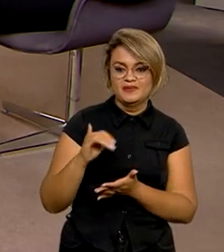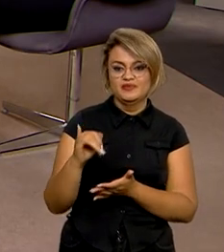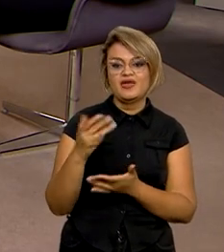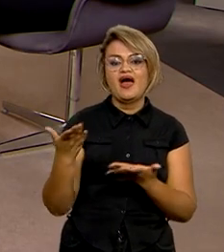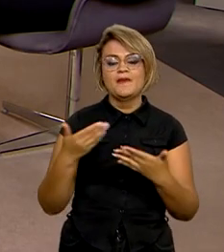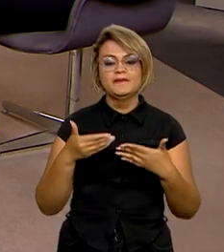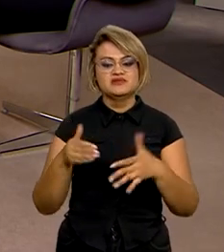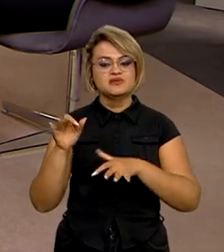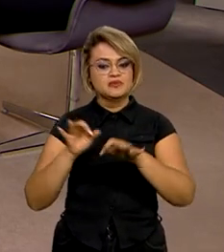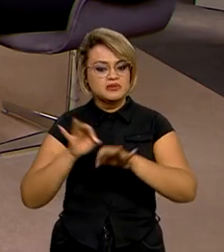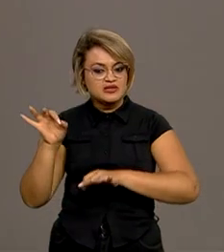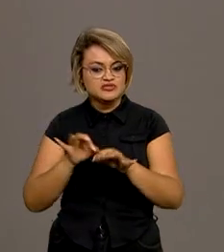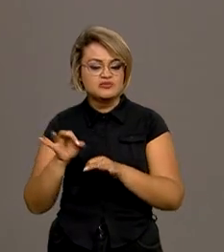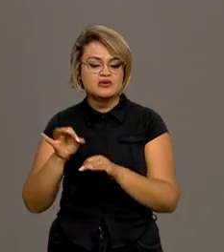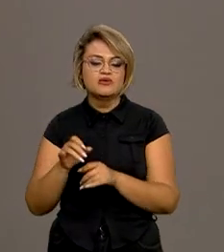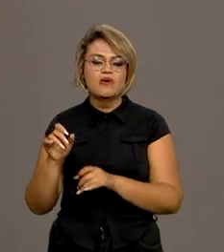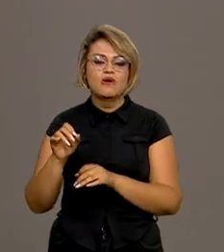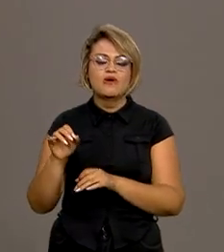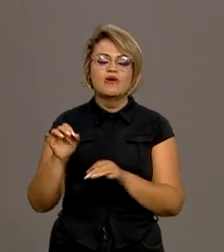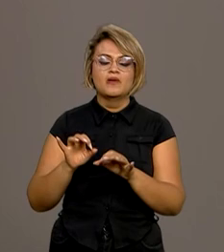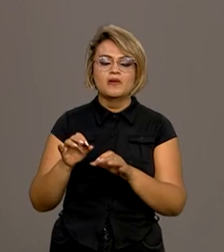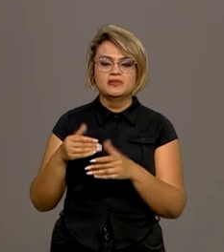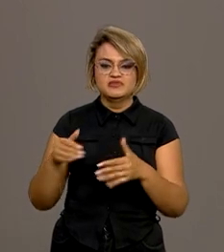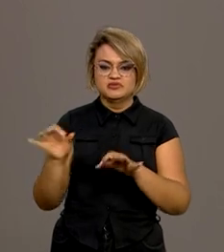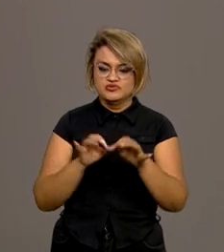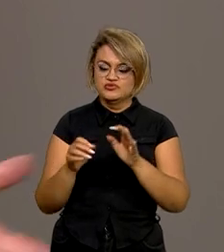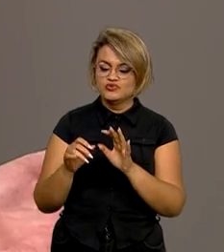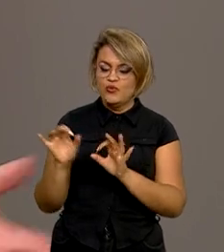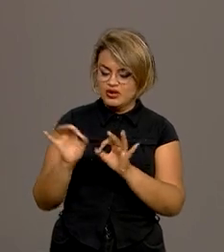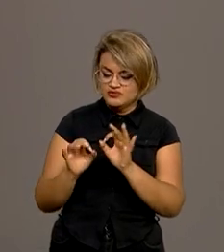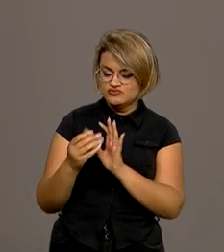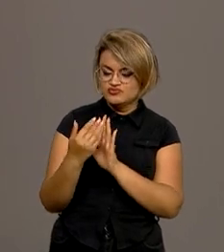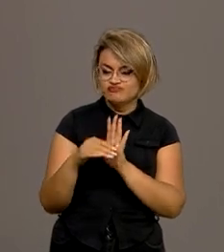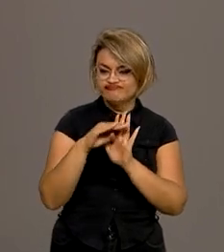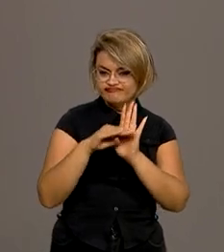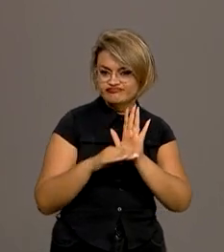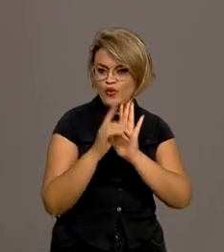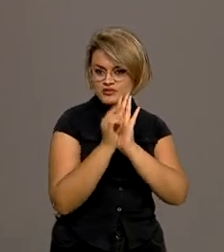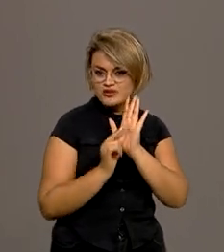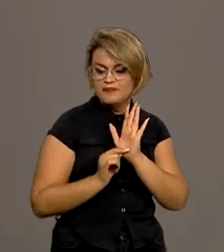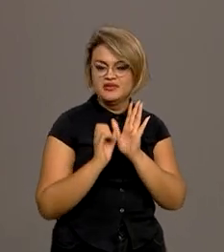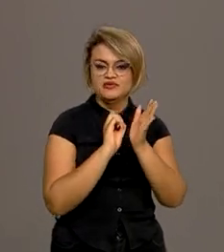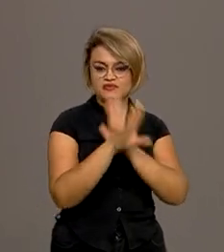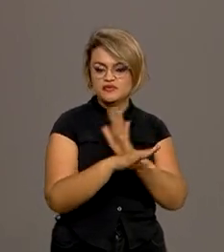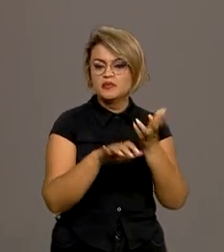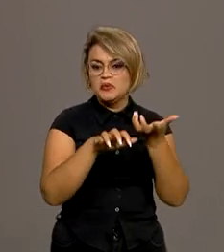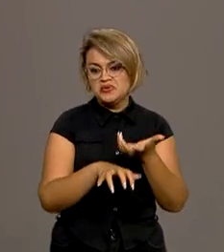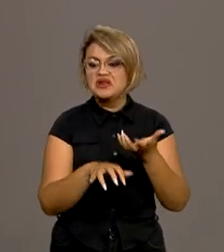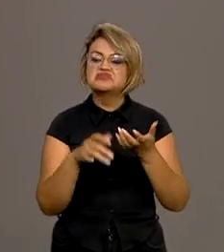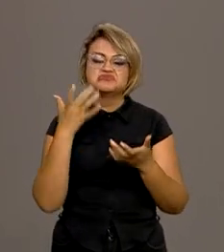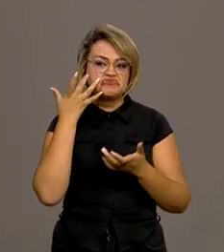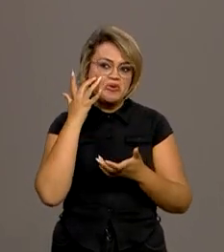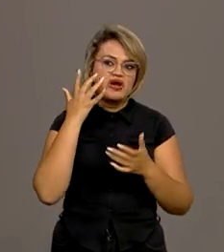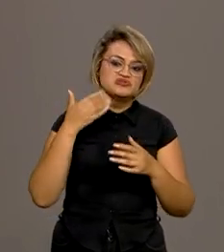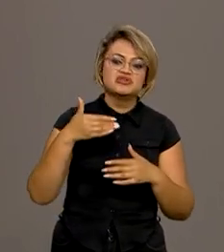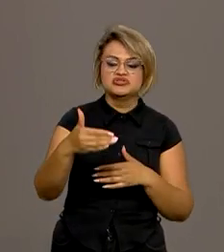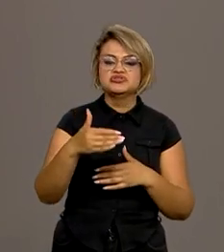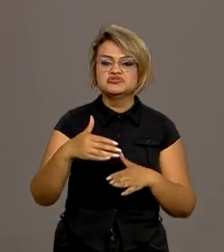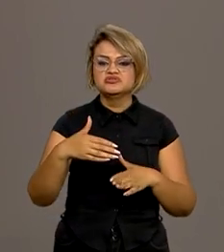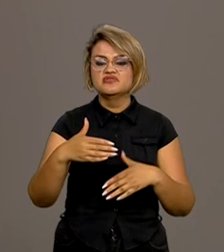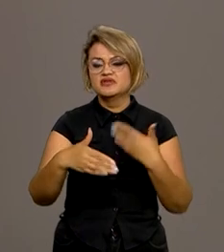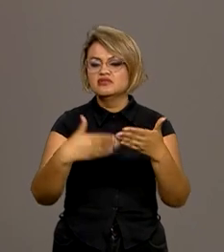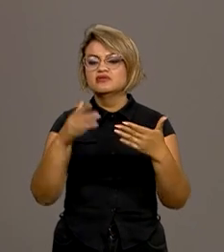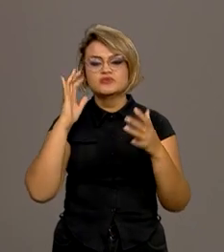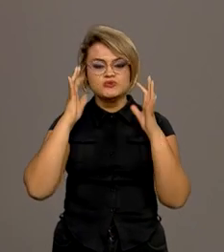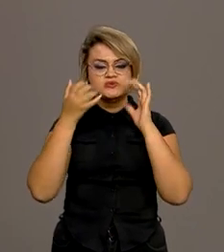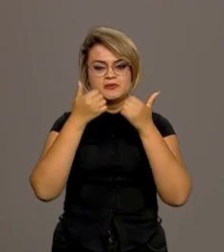Ministério do Planejamento fez a peça orçamentária, vai ser... está sendo submetido ao Congresso, eu acredito que por aí a gente pode ter um bom caminho, uma